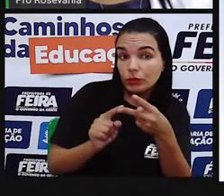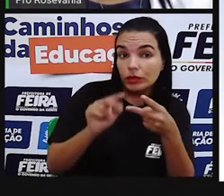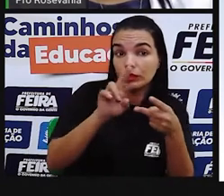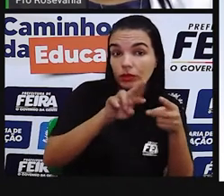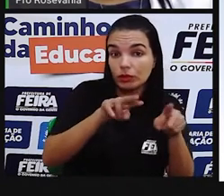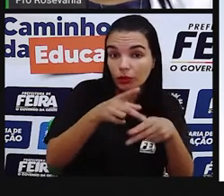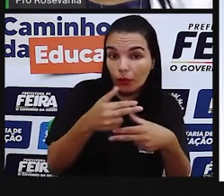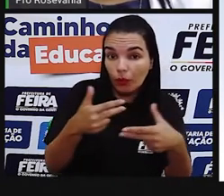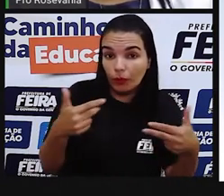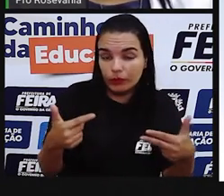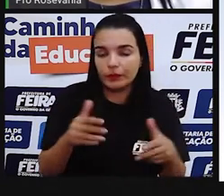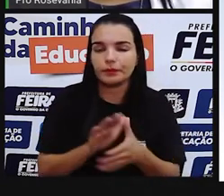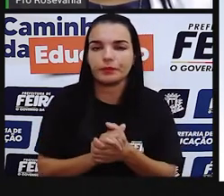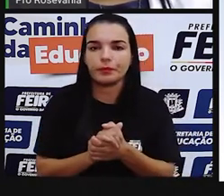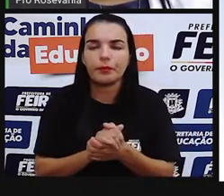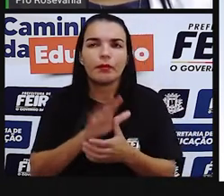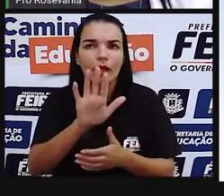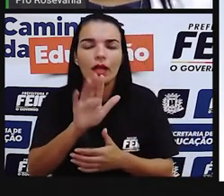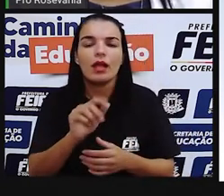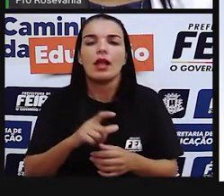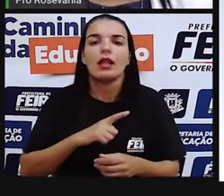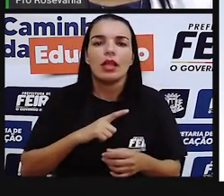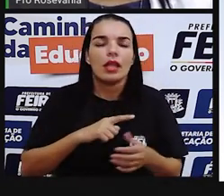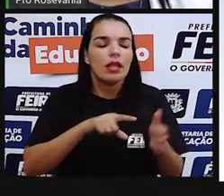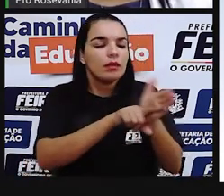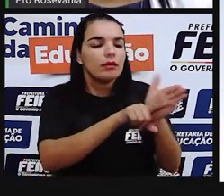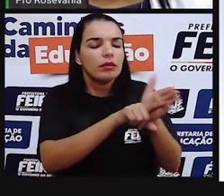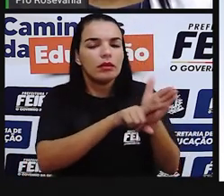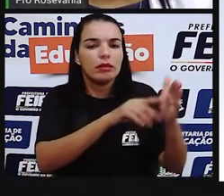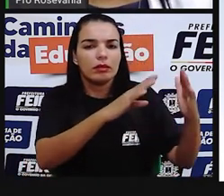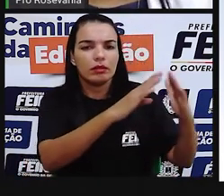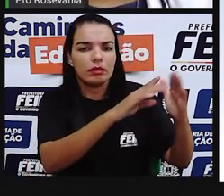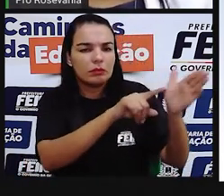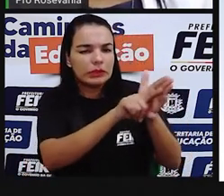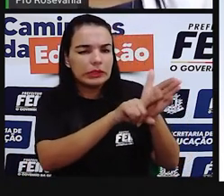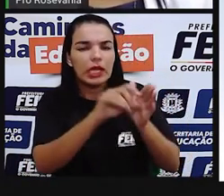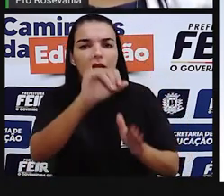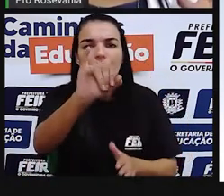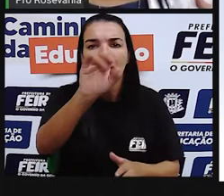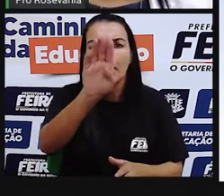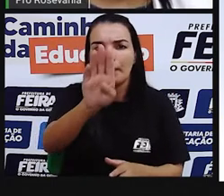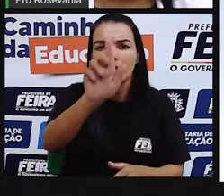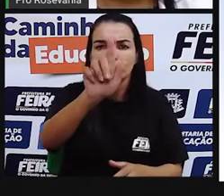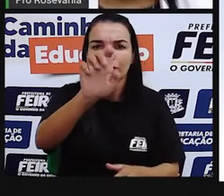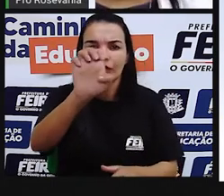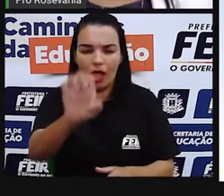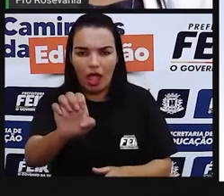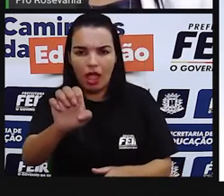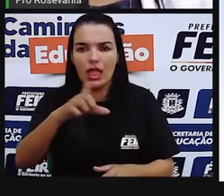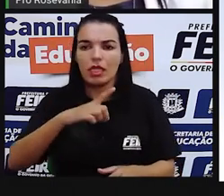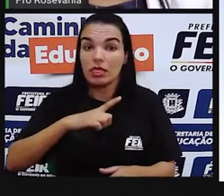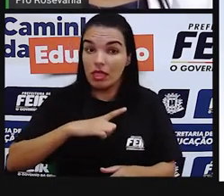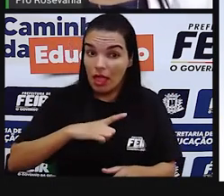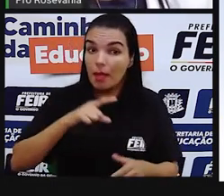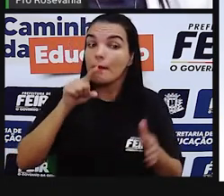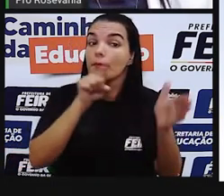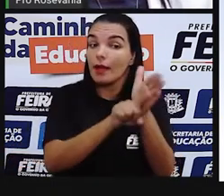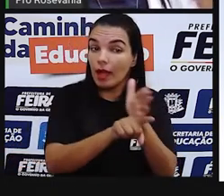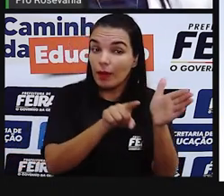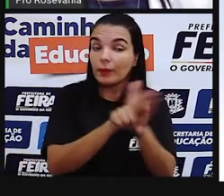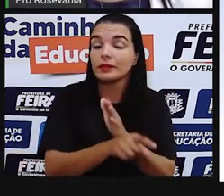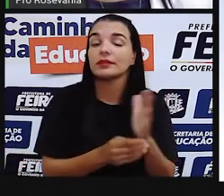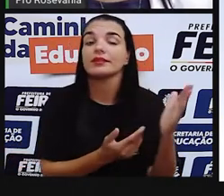O IBGE, ele trabalha com esse conceito, o conceito de raça e de cor. Ele trabalha com uma pergunta lá no IBGE,